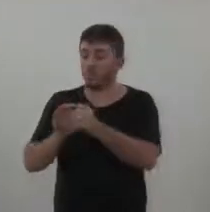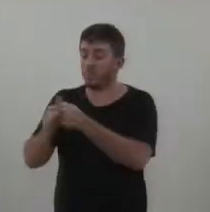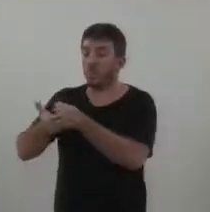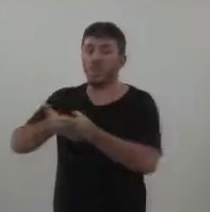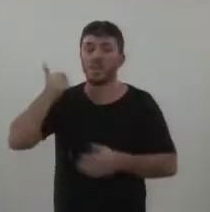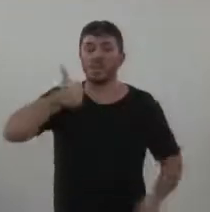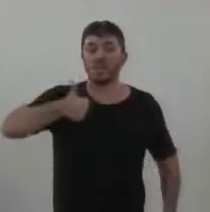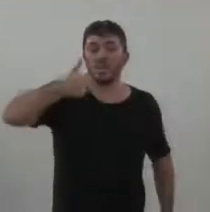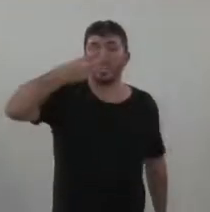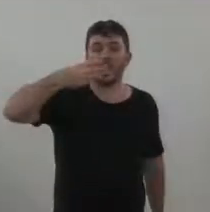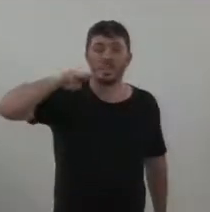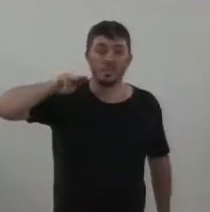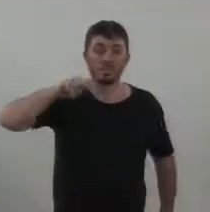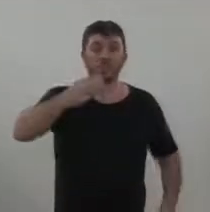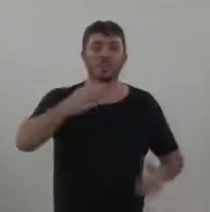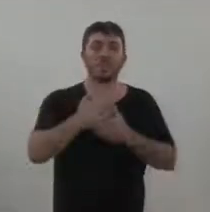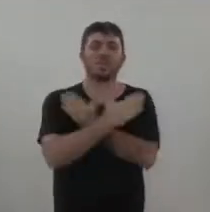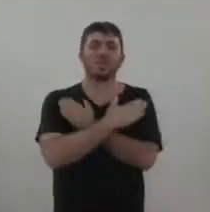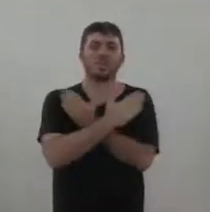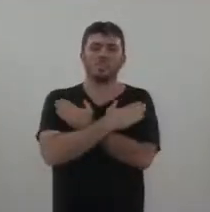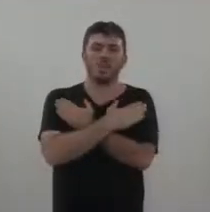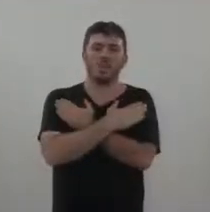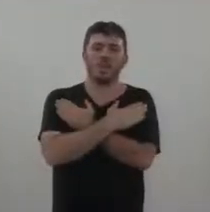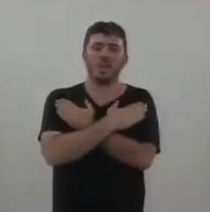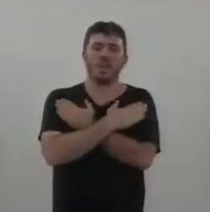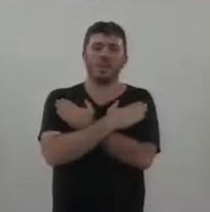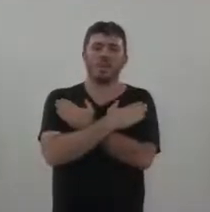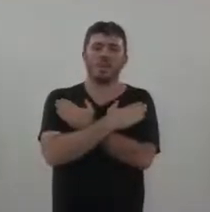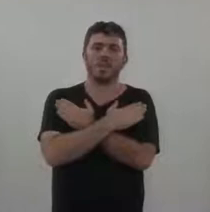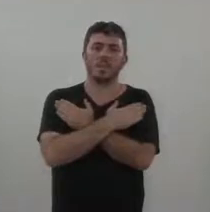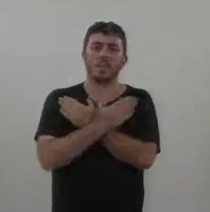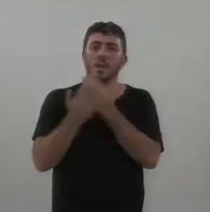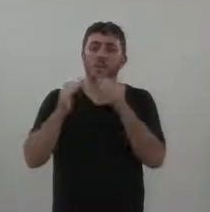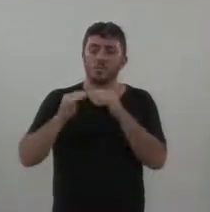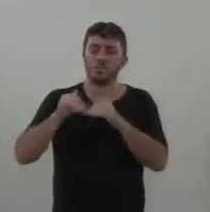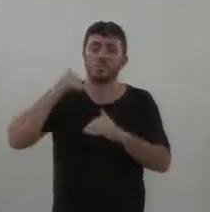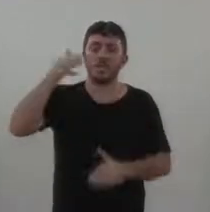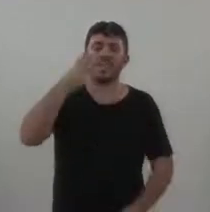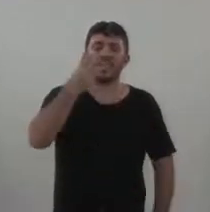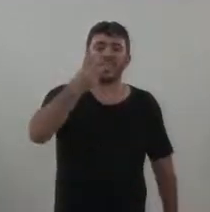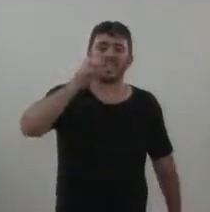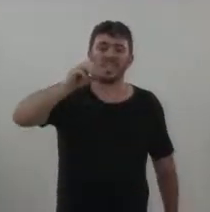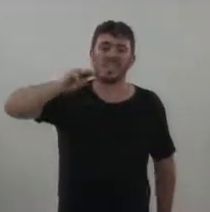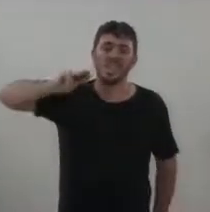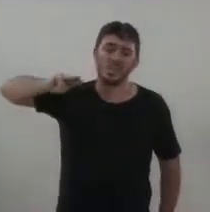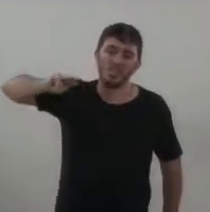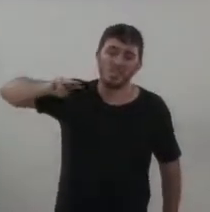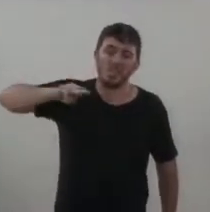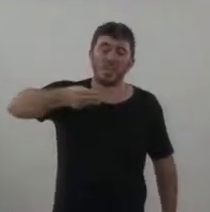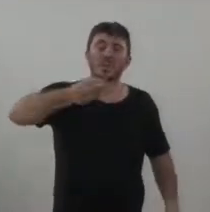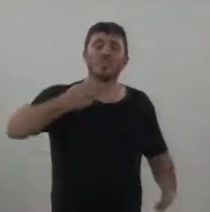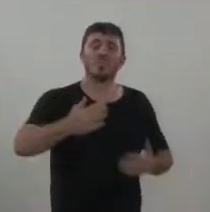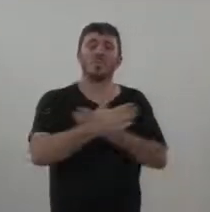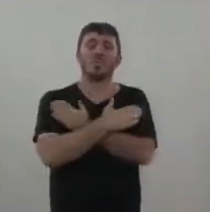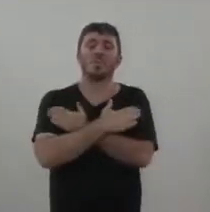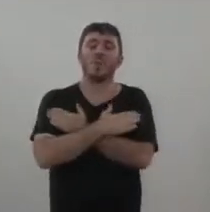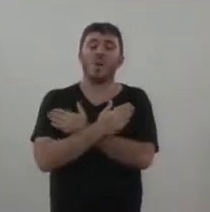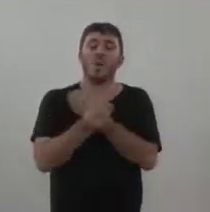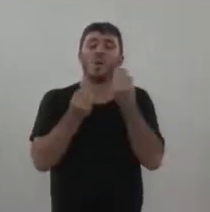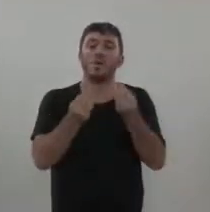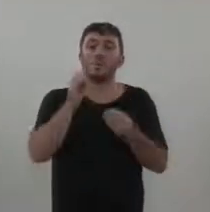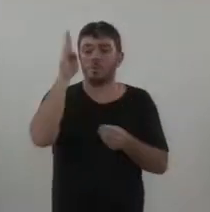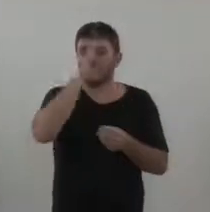a chance de ter ao fim do ano, mesmo ainda com pandemia, em torno de 30 milhões. Então, eu não sei para onde vai caminhar o país